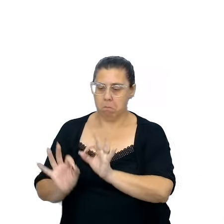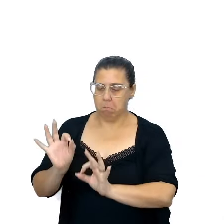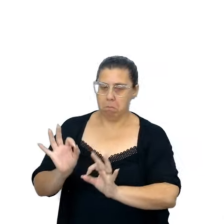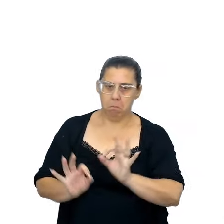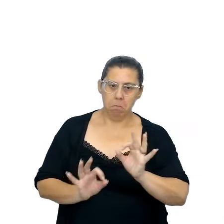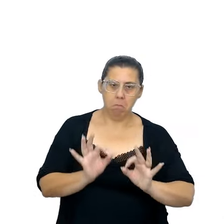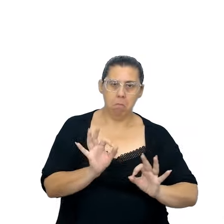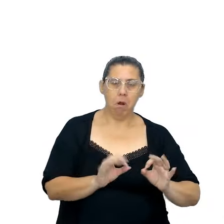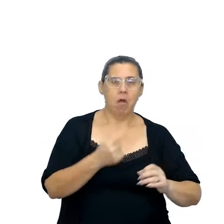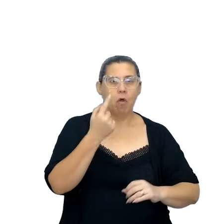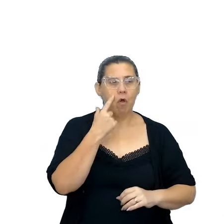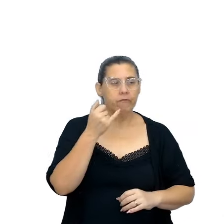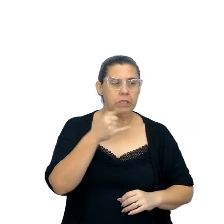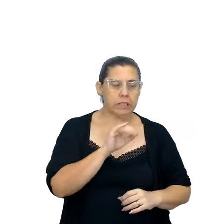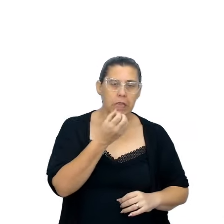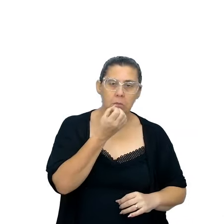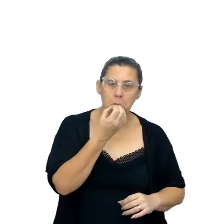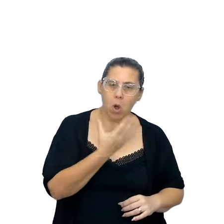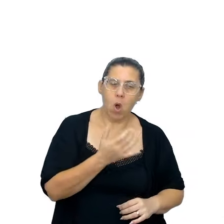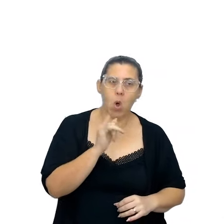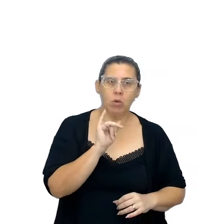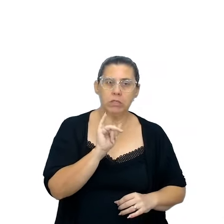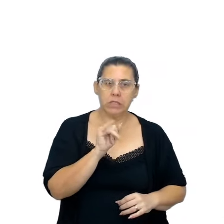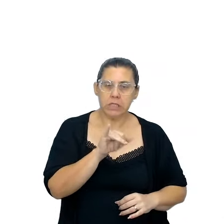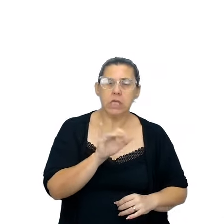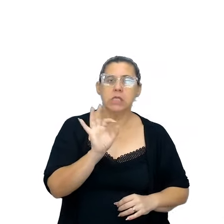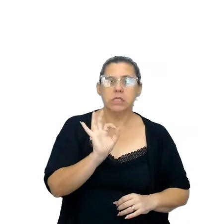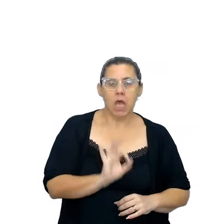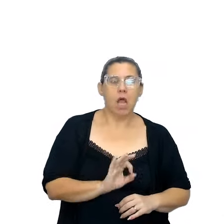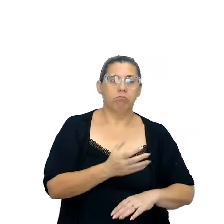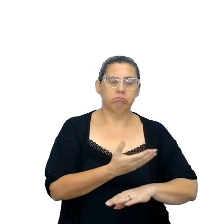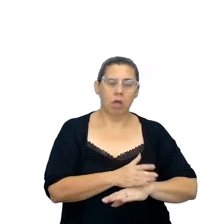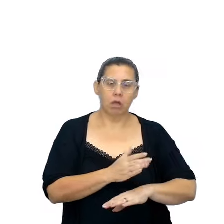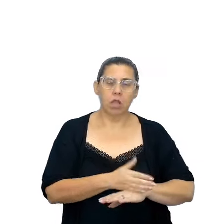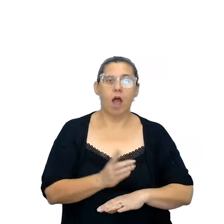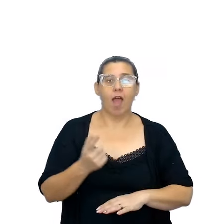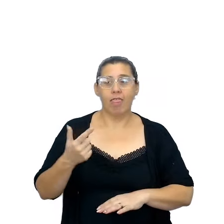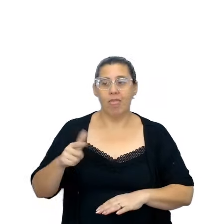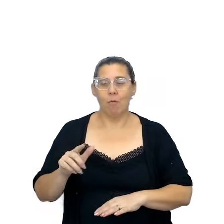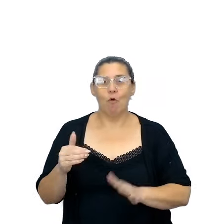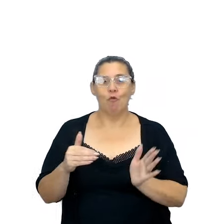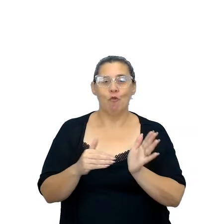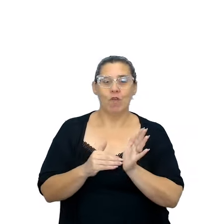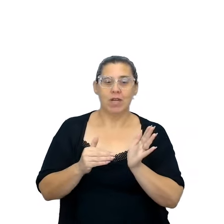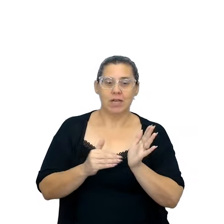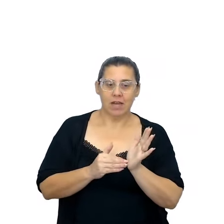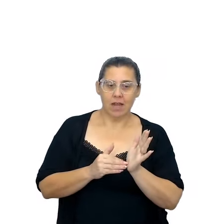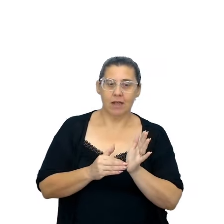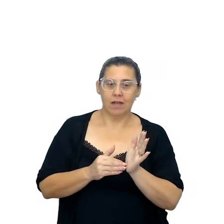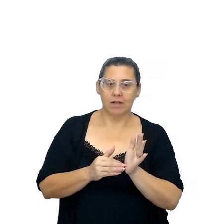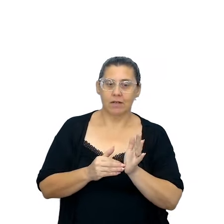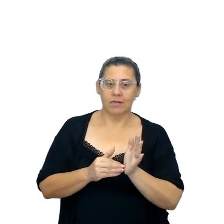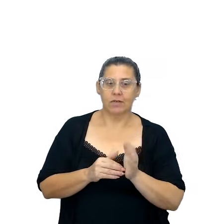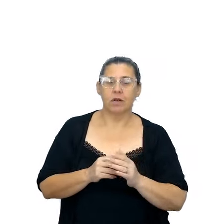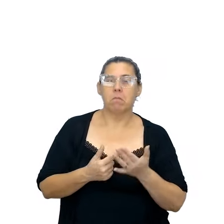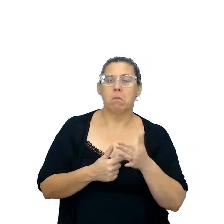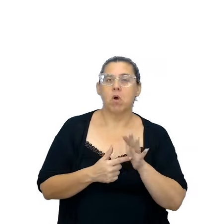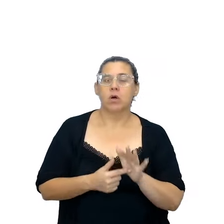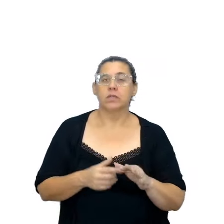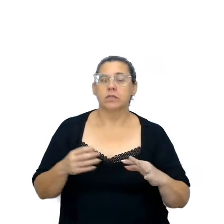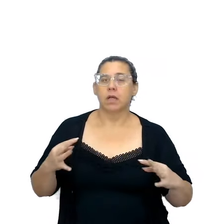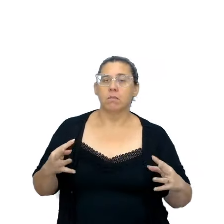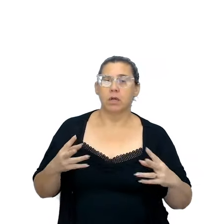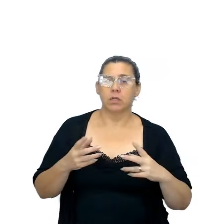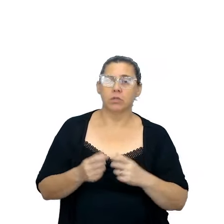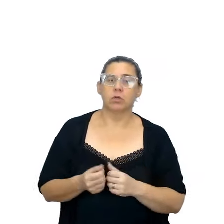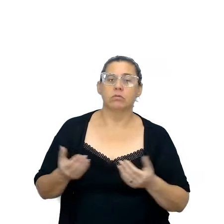sala para ver se está dando bons resultados, os ensaios, para depois, então, sim, chegar o momento que vai socializar para todos, então,